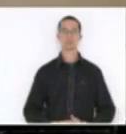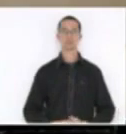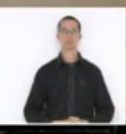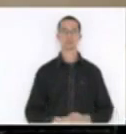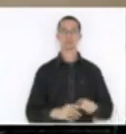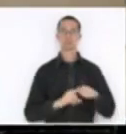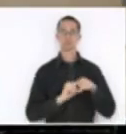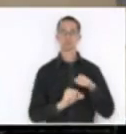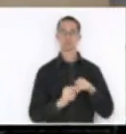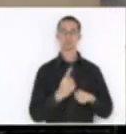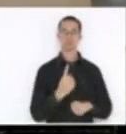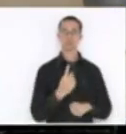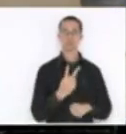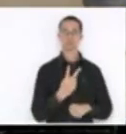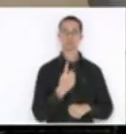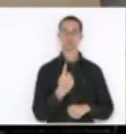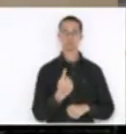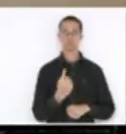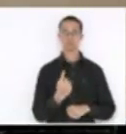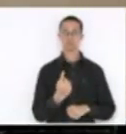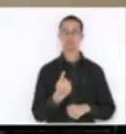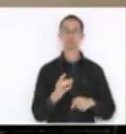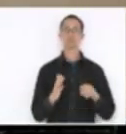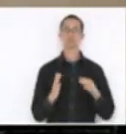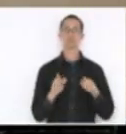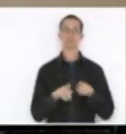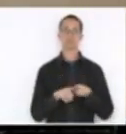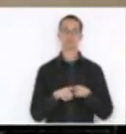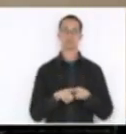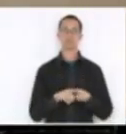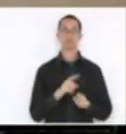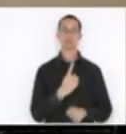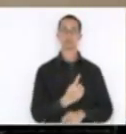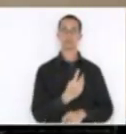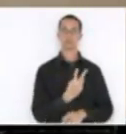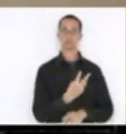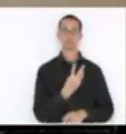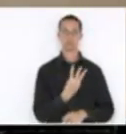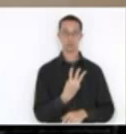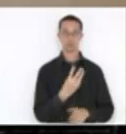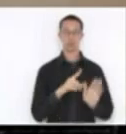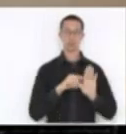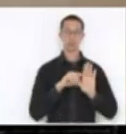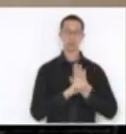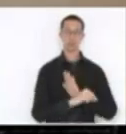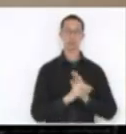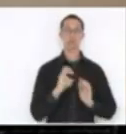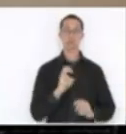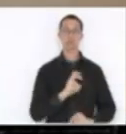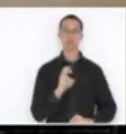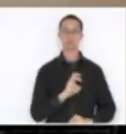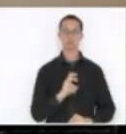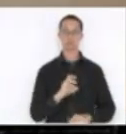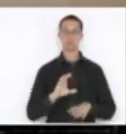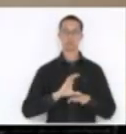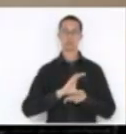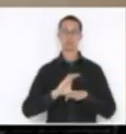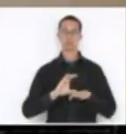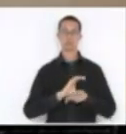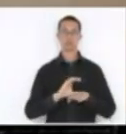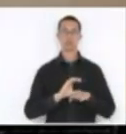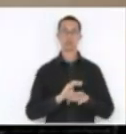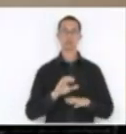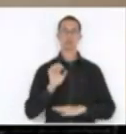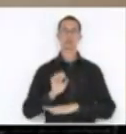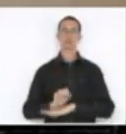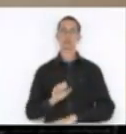do capto e 123, inciso 5º, da Constituição do Estado de